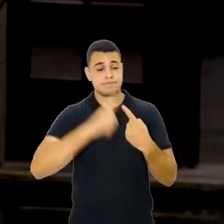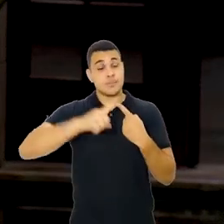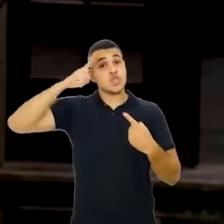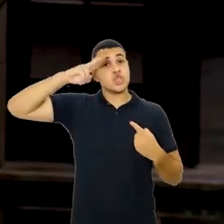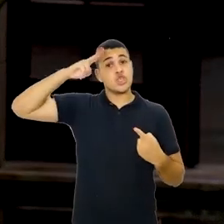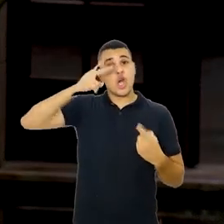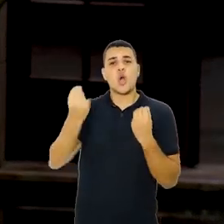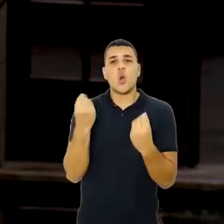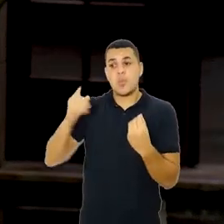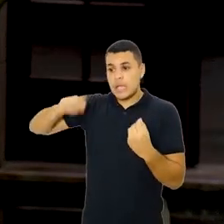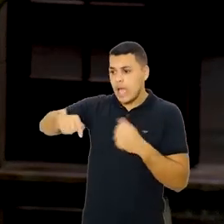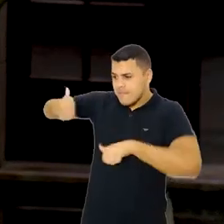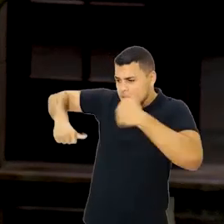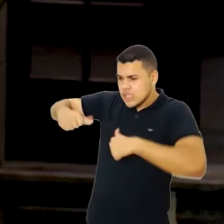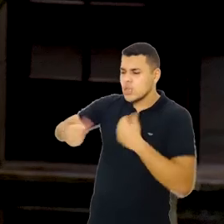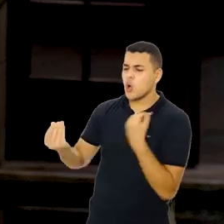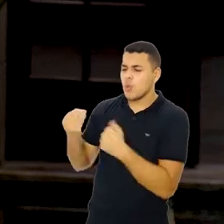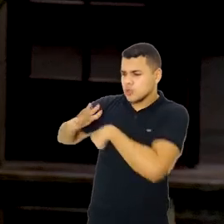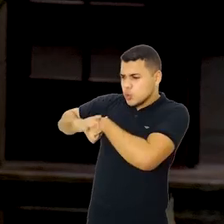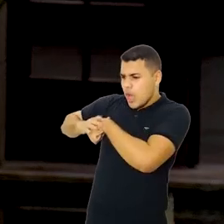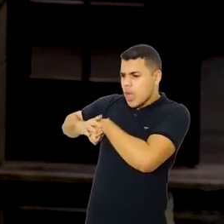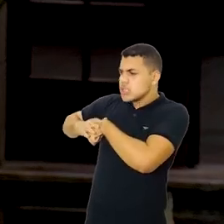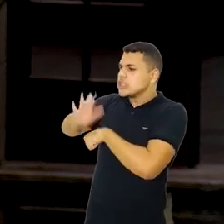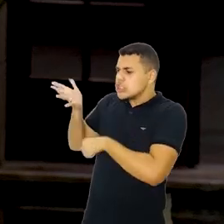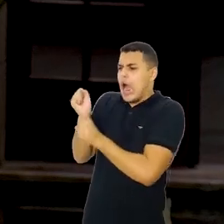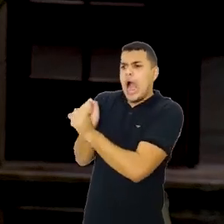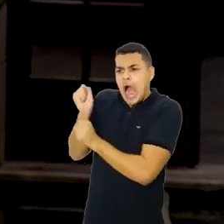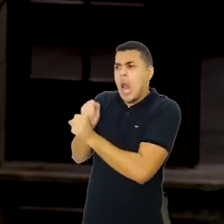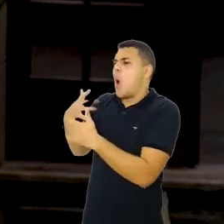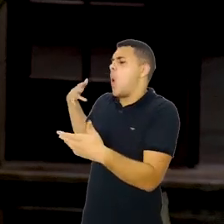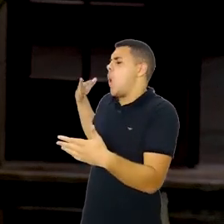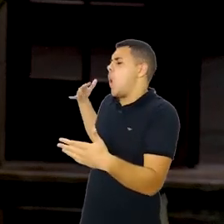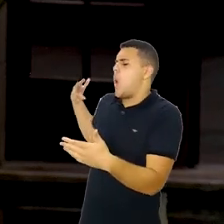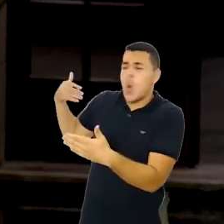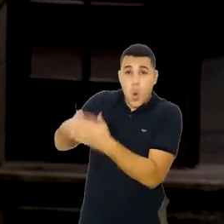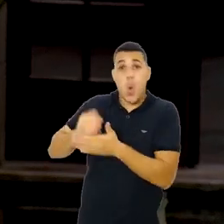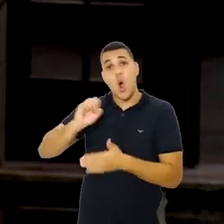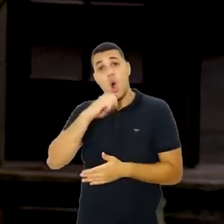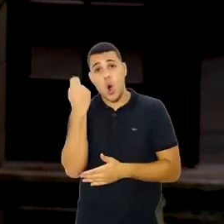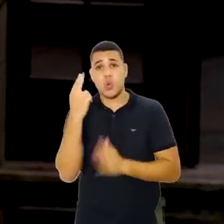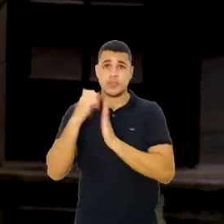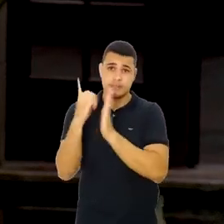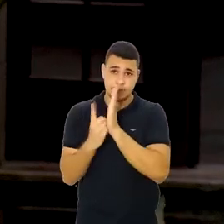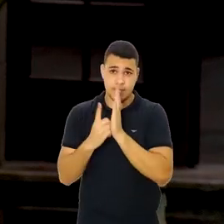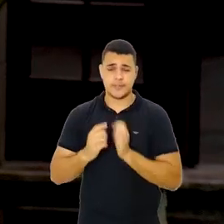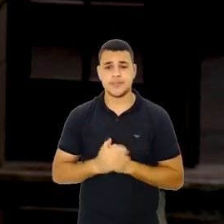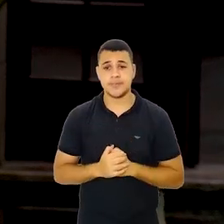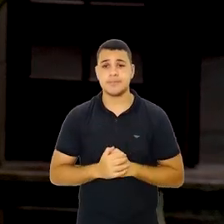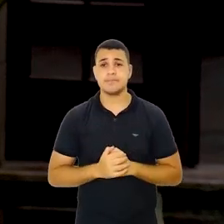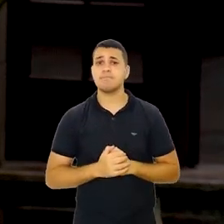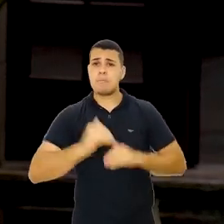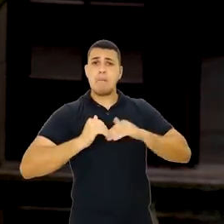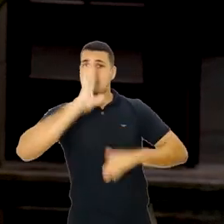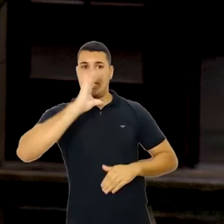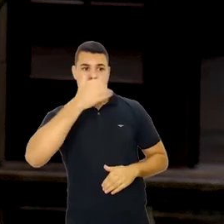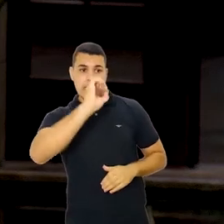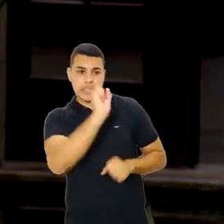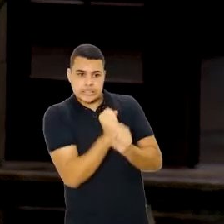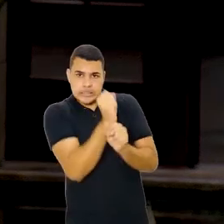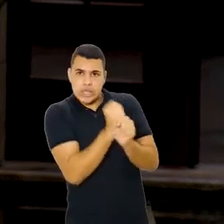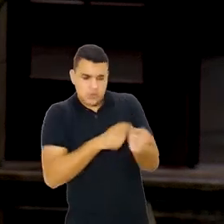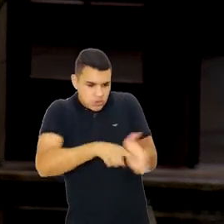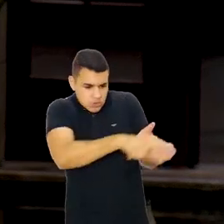agora uma a uma. Primeiro, a tendência histórica. a avaliação de uma doença durante vários anos ou